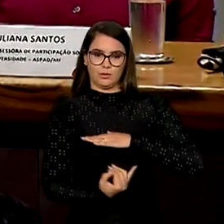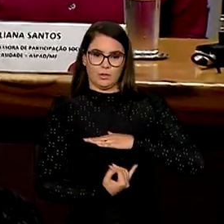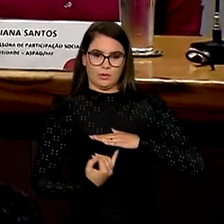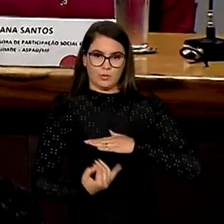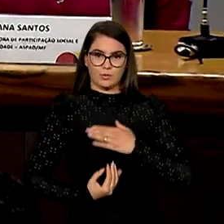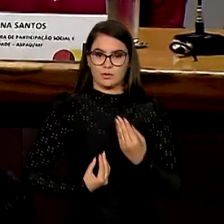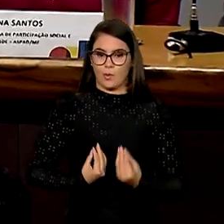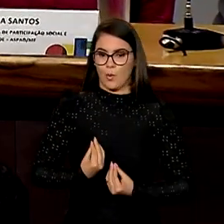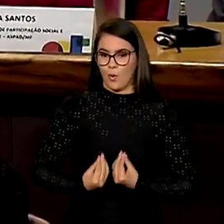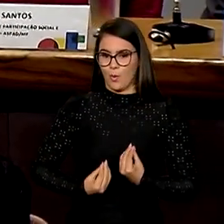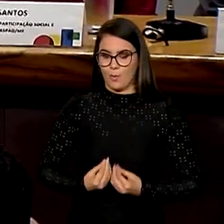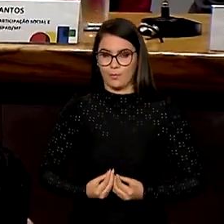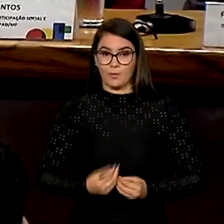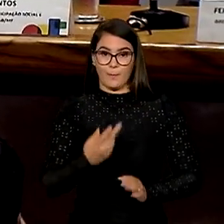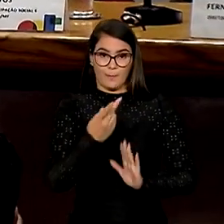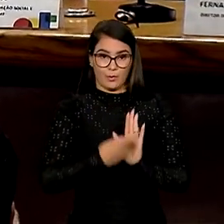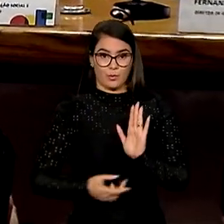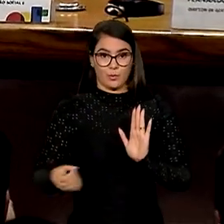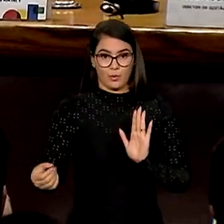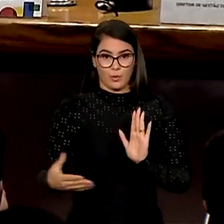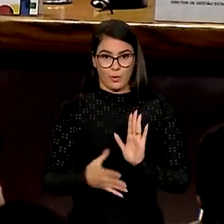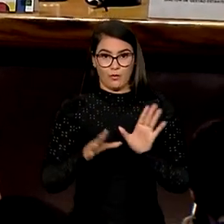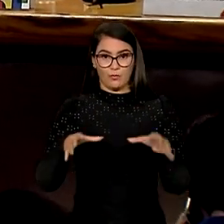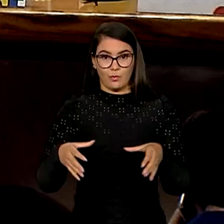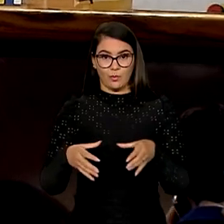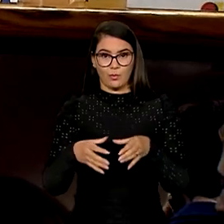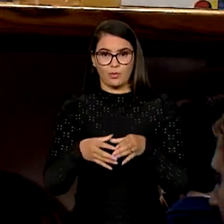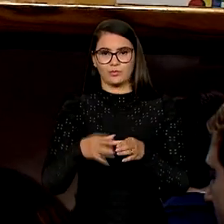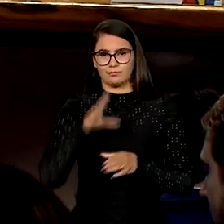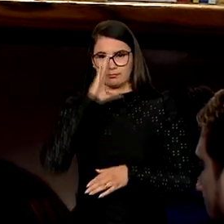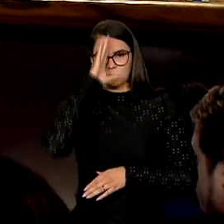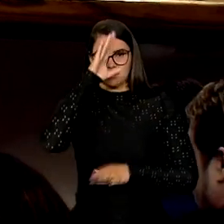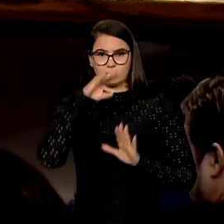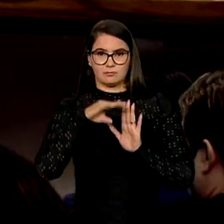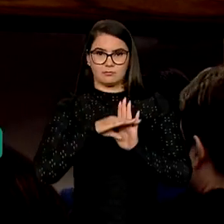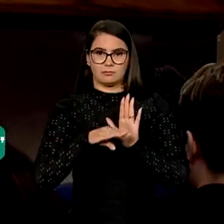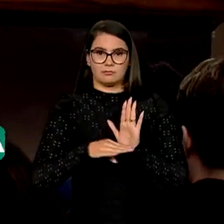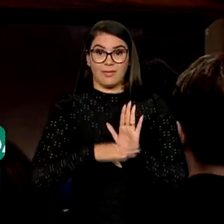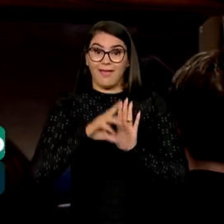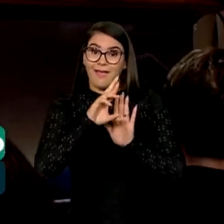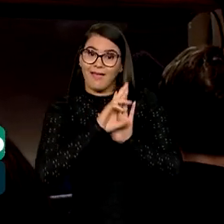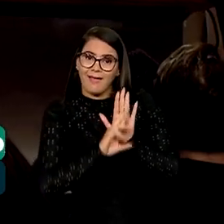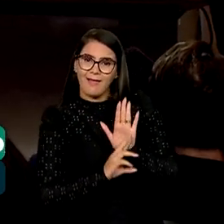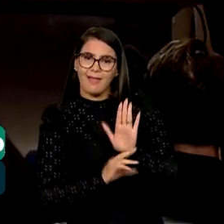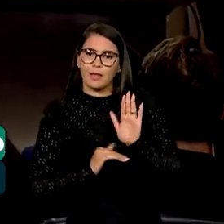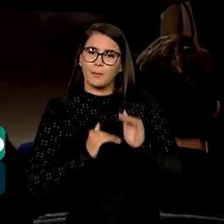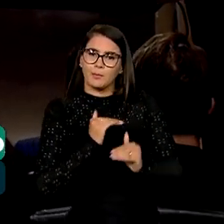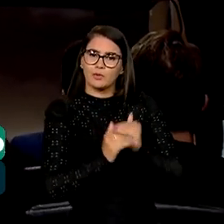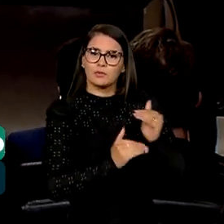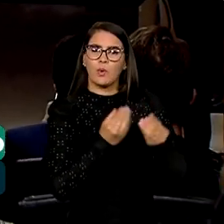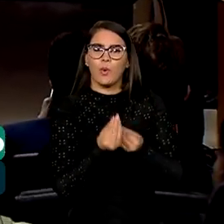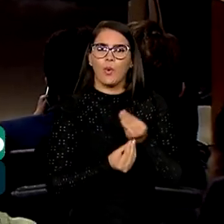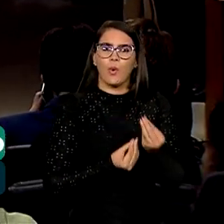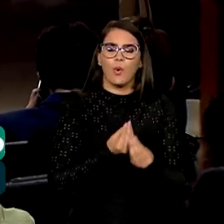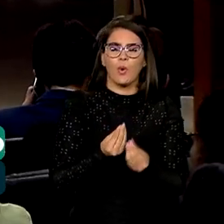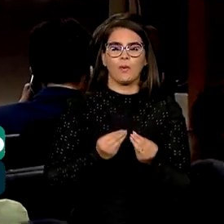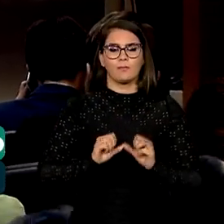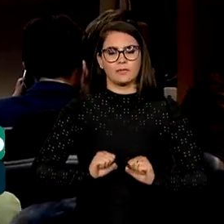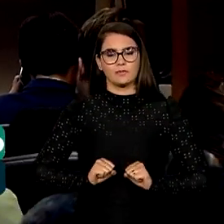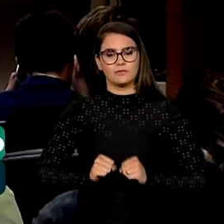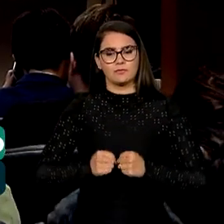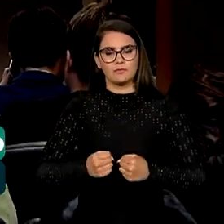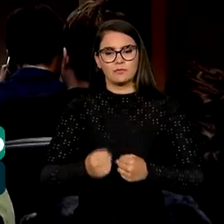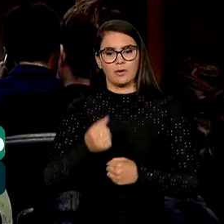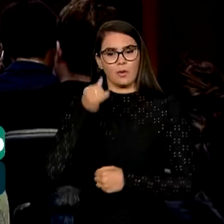O novo programa é um conjunto abrangente de princípios, normas, procedimentos e mecanismos dedicados